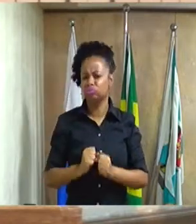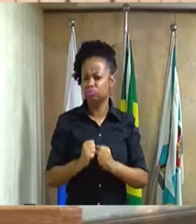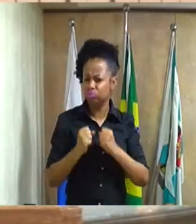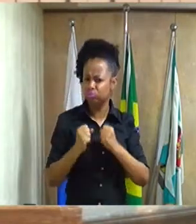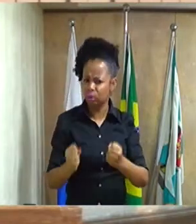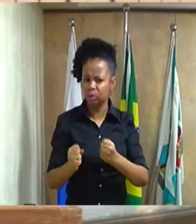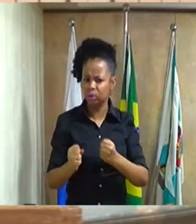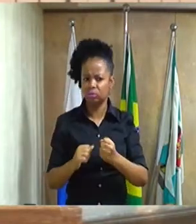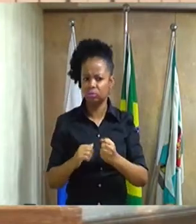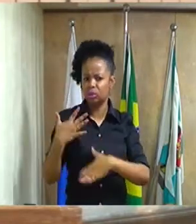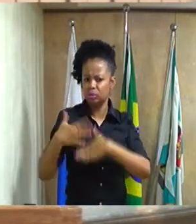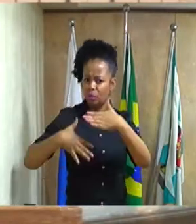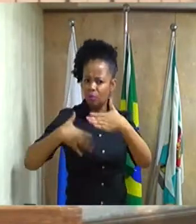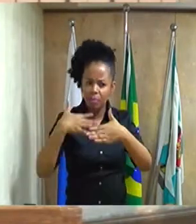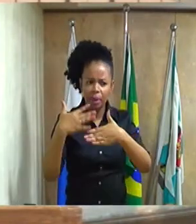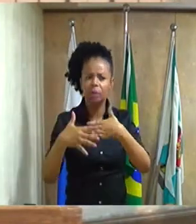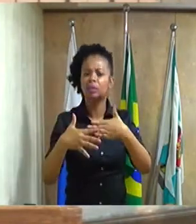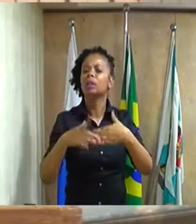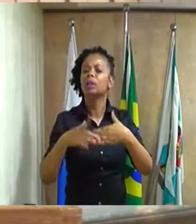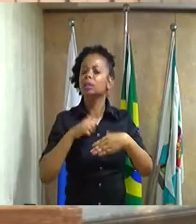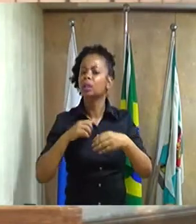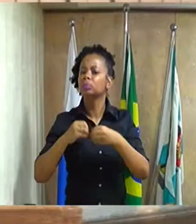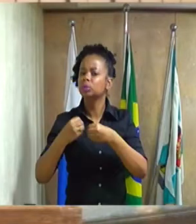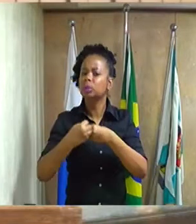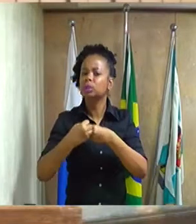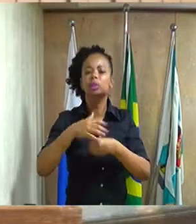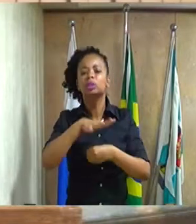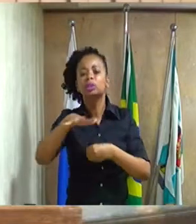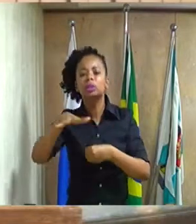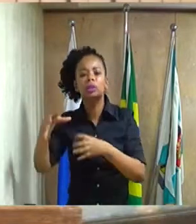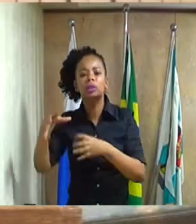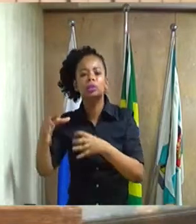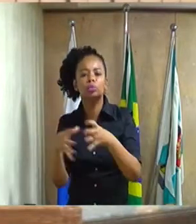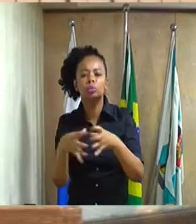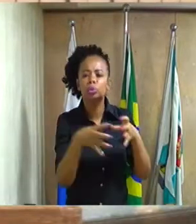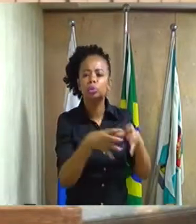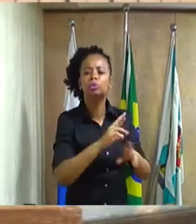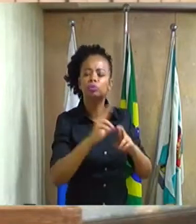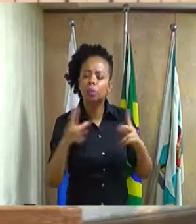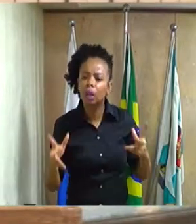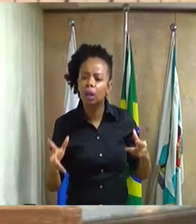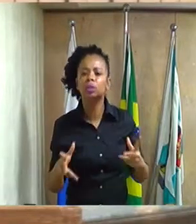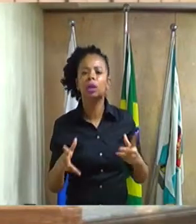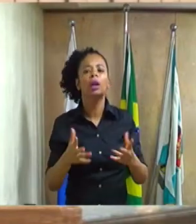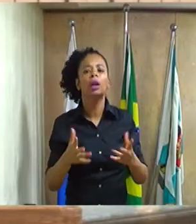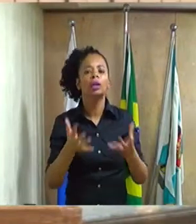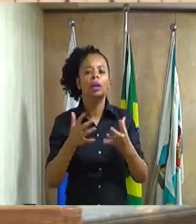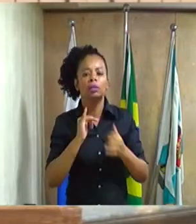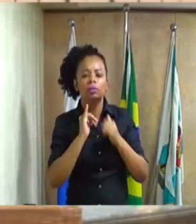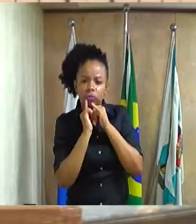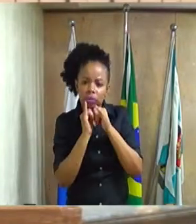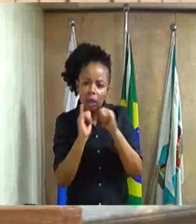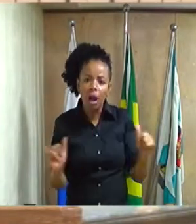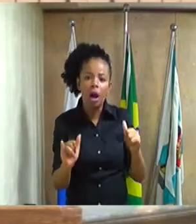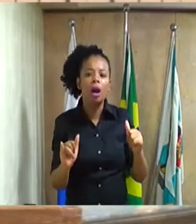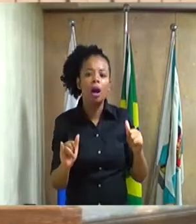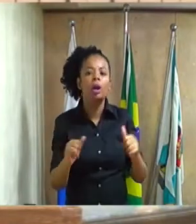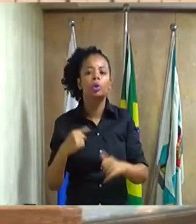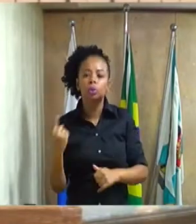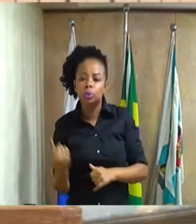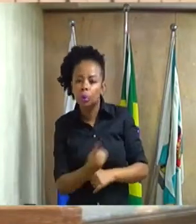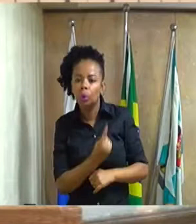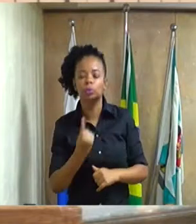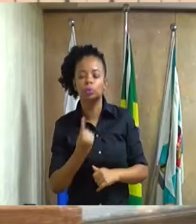tendo o município em outras áreas, eu não tenho dúvida, quero afirmar aqui que o mais breve possível o nosso servidor do nosso